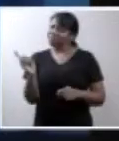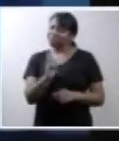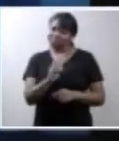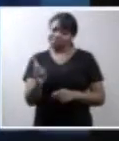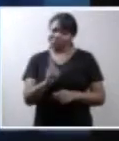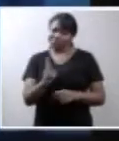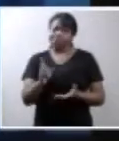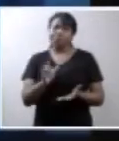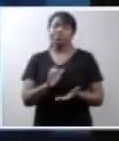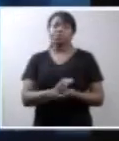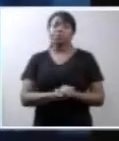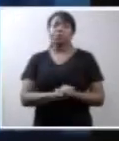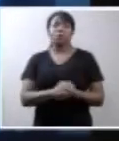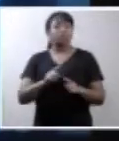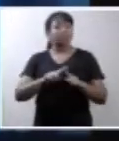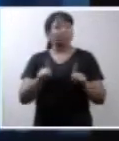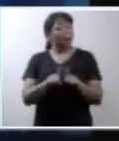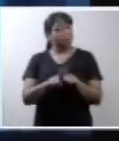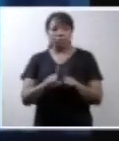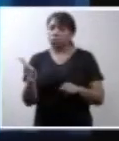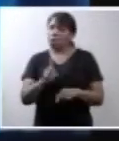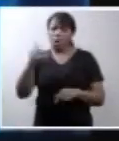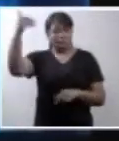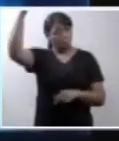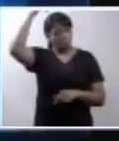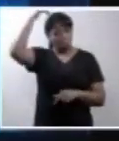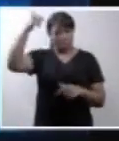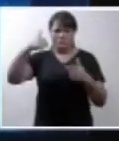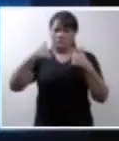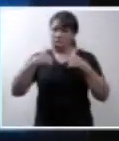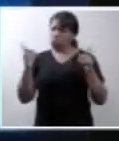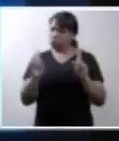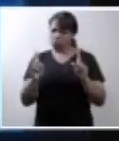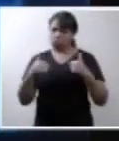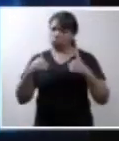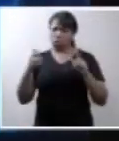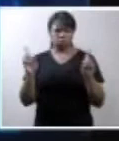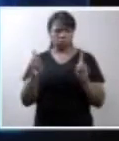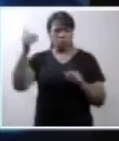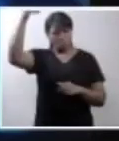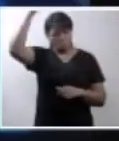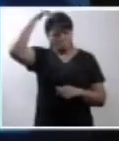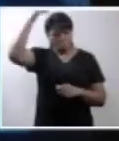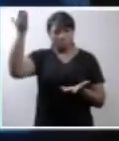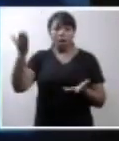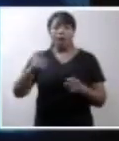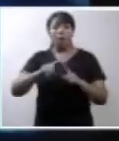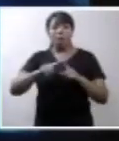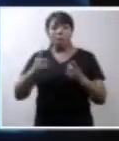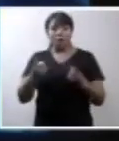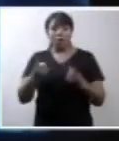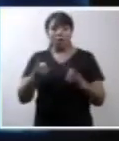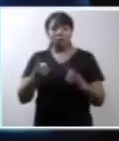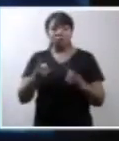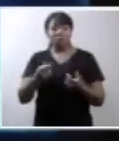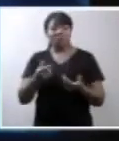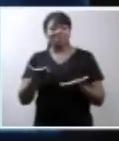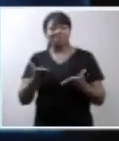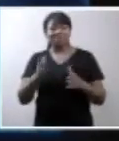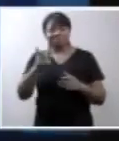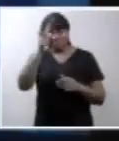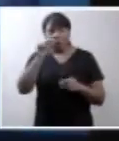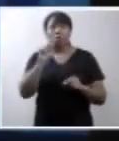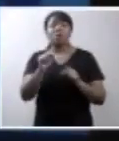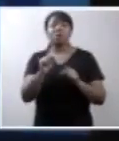é culpa. Porque eu não tenho culpa. Eu só fiz aquietaque aquilo que estava se passando.